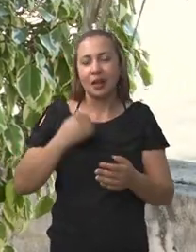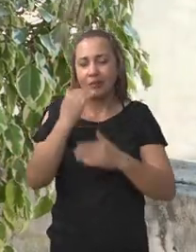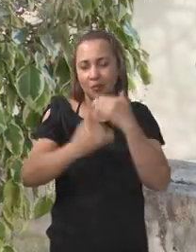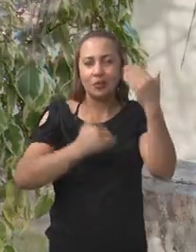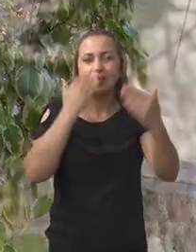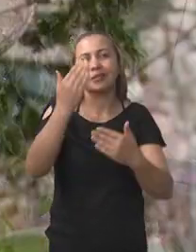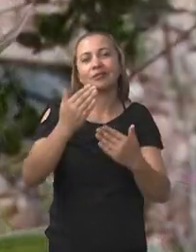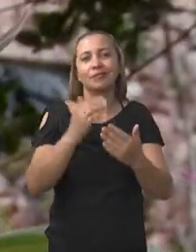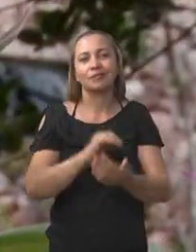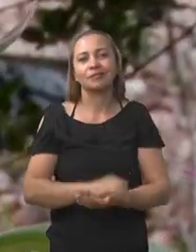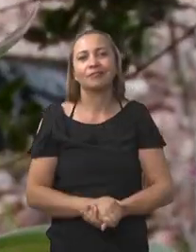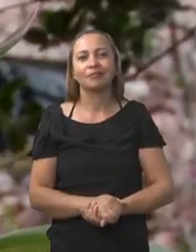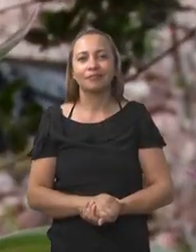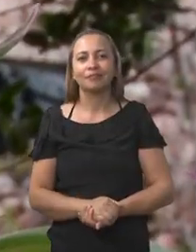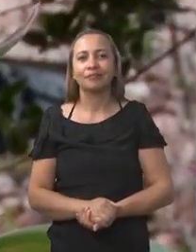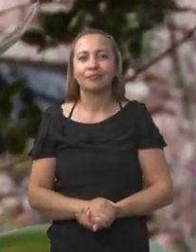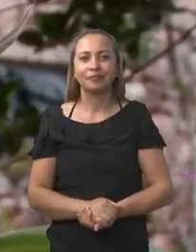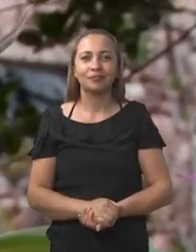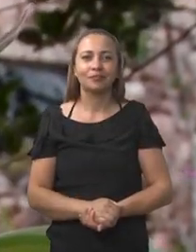desse processo.